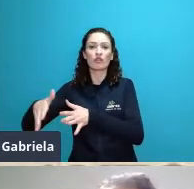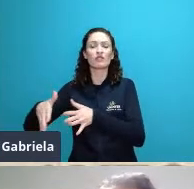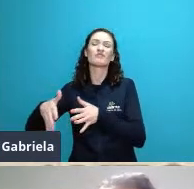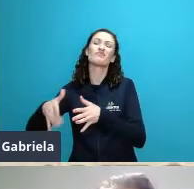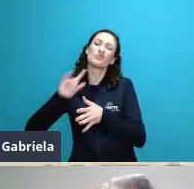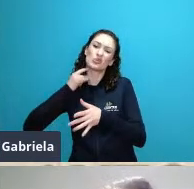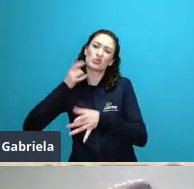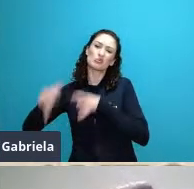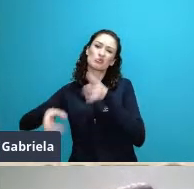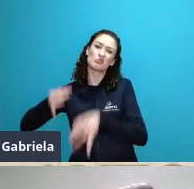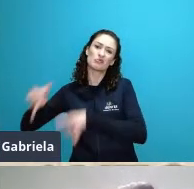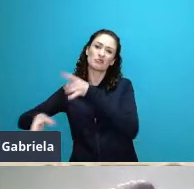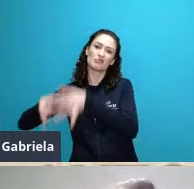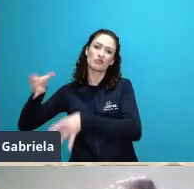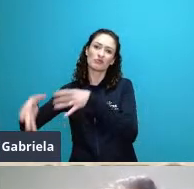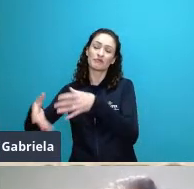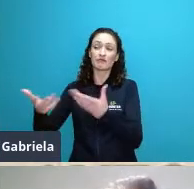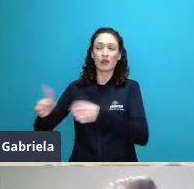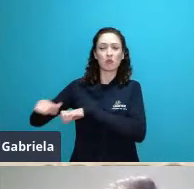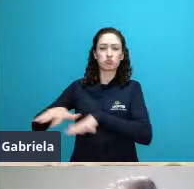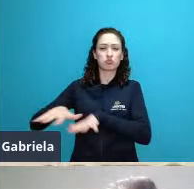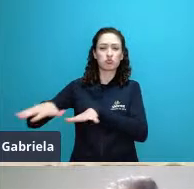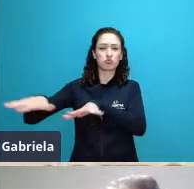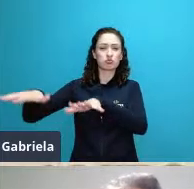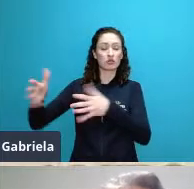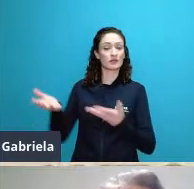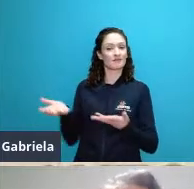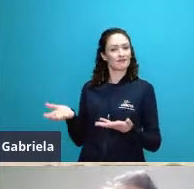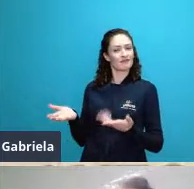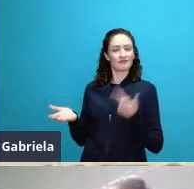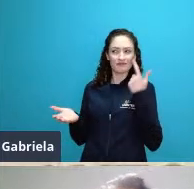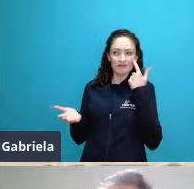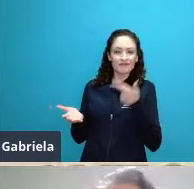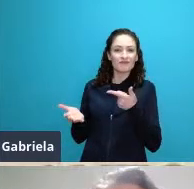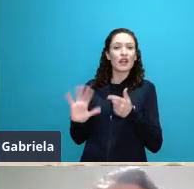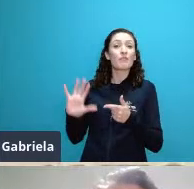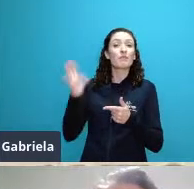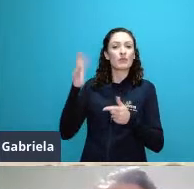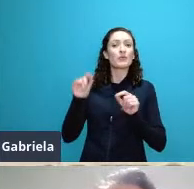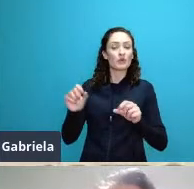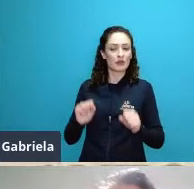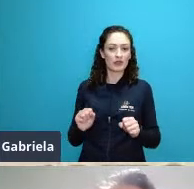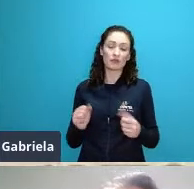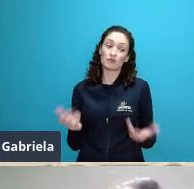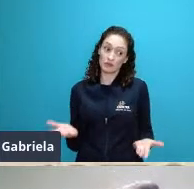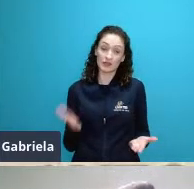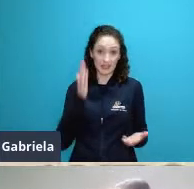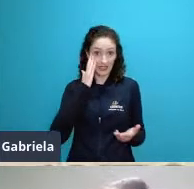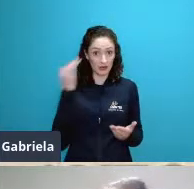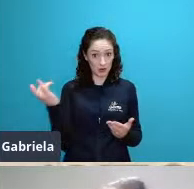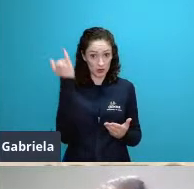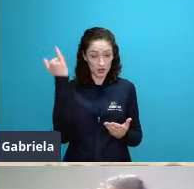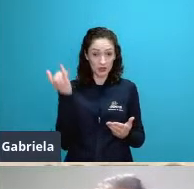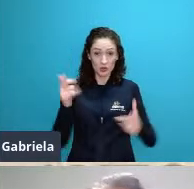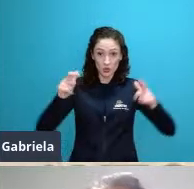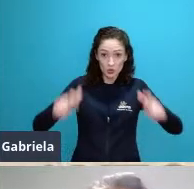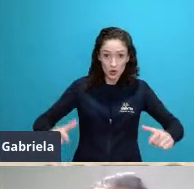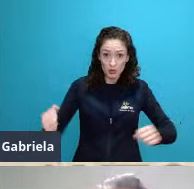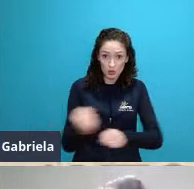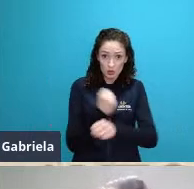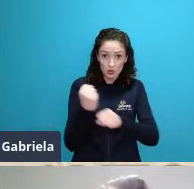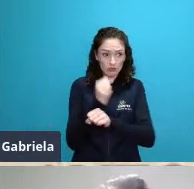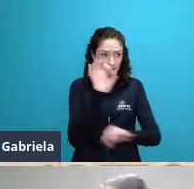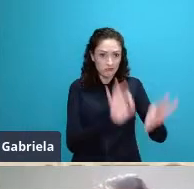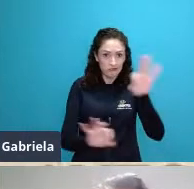como a implementação do museu nuclear é que a gente tem que fazer um acompanhamento do quanto que esse empreendimento pode